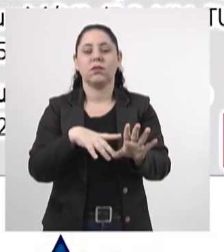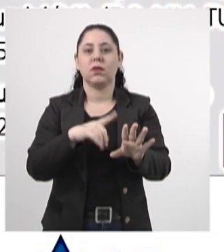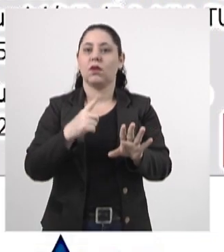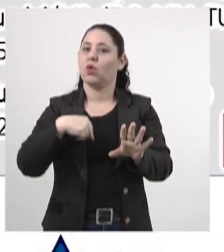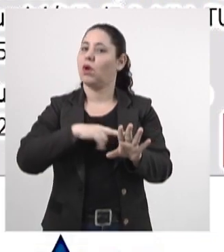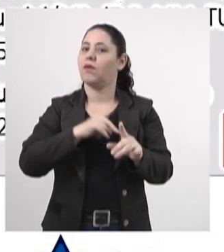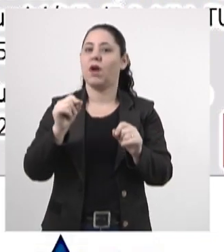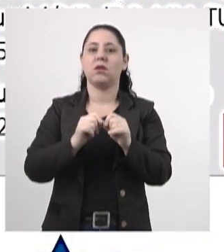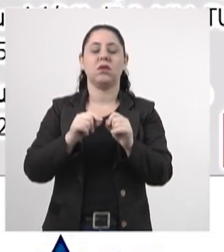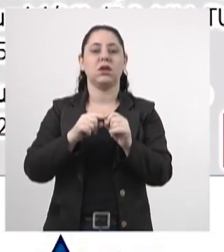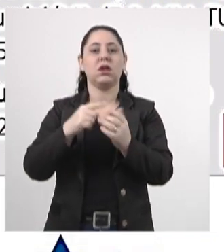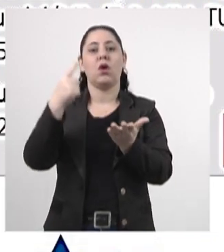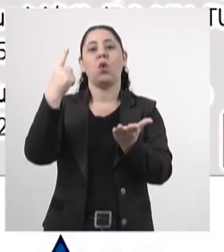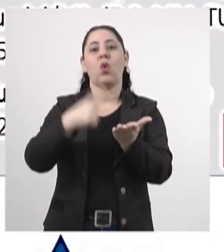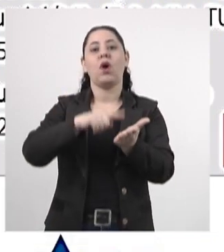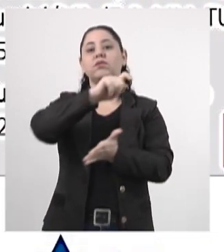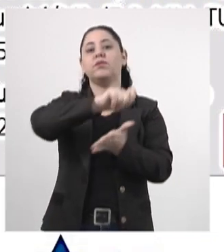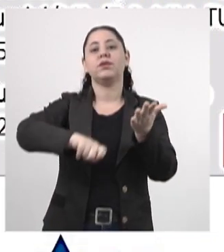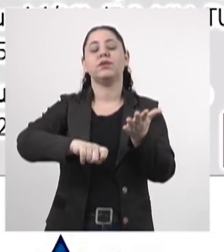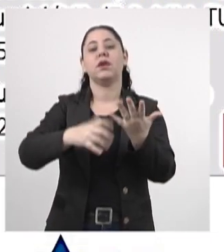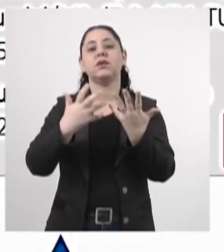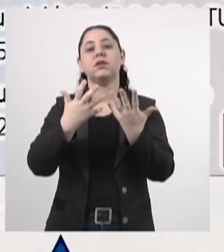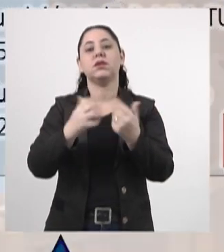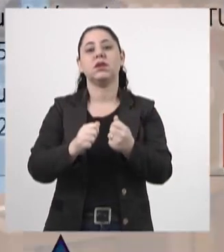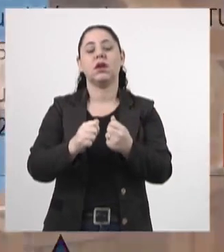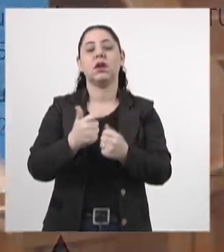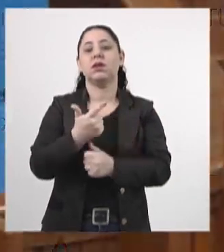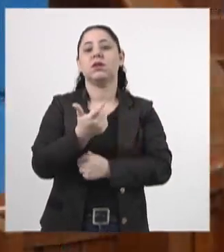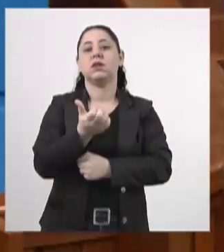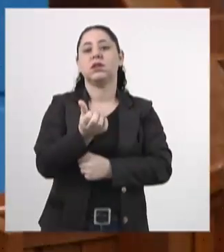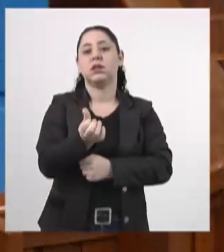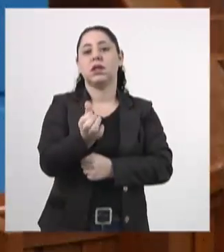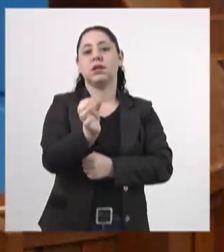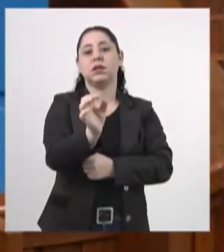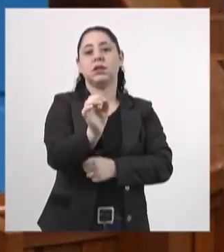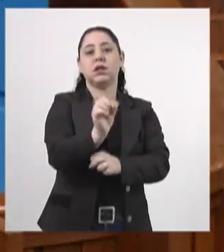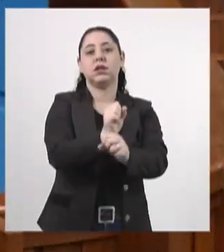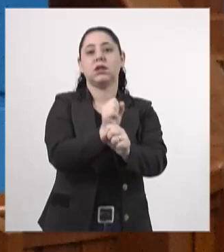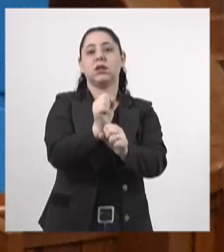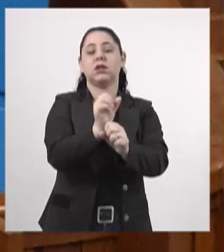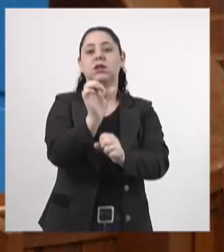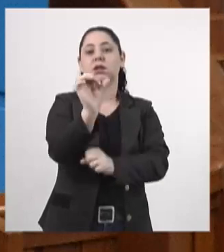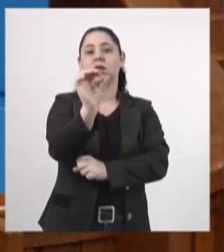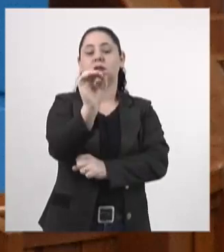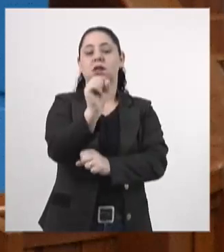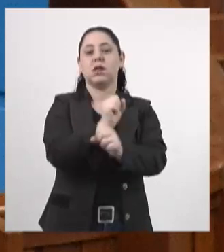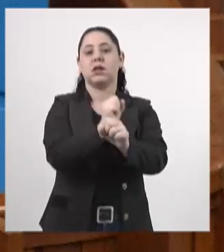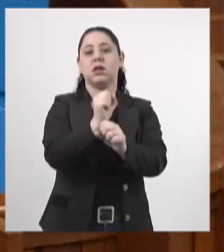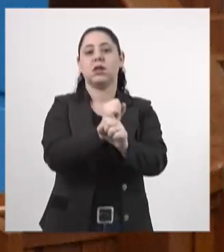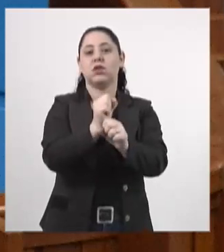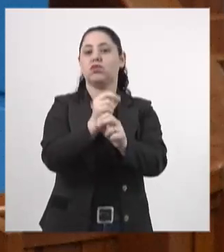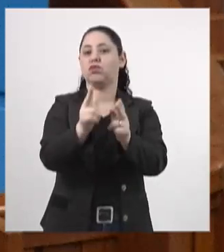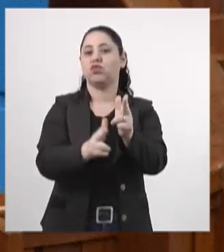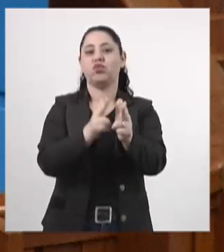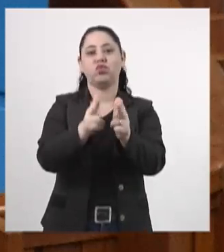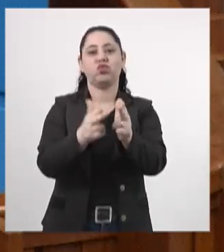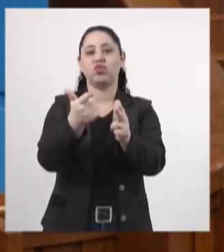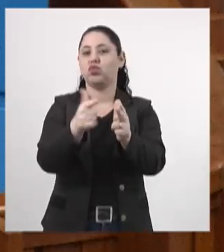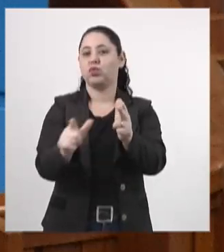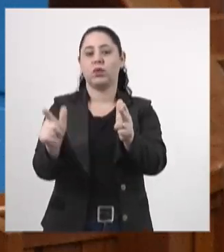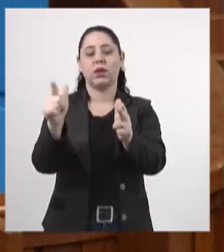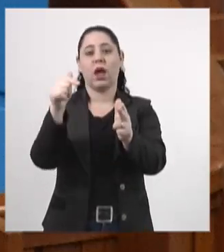nós apertarmos nesse ano de 2023 vai durar 60 anos. Então, durante 60 anos, nós vamos ficar sem ferrovia nesse lugar.